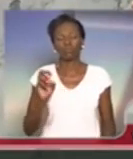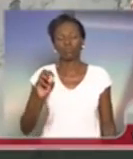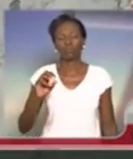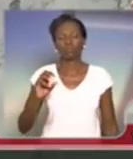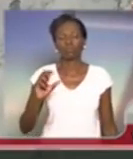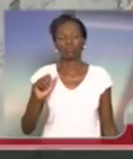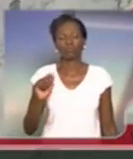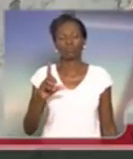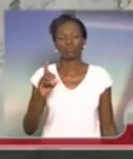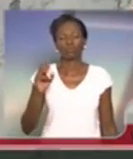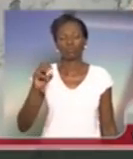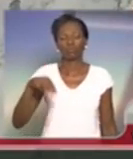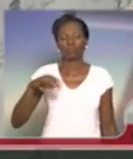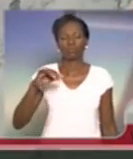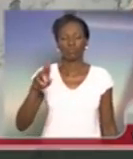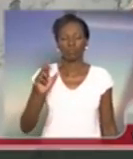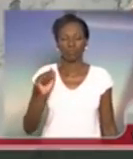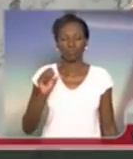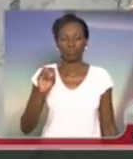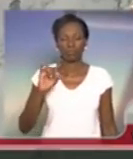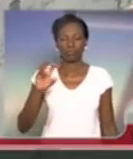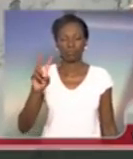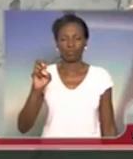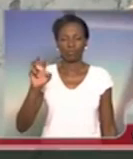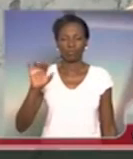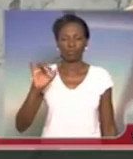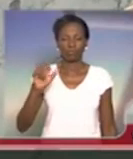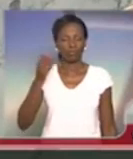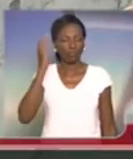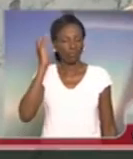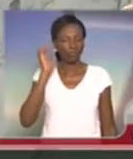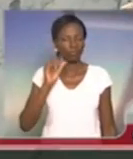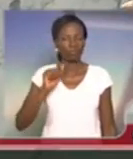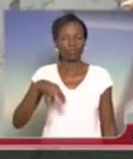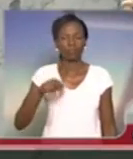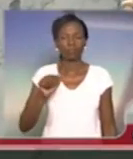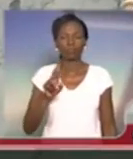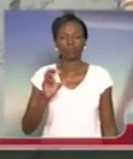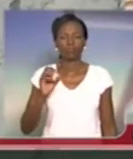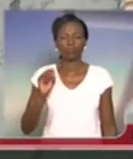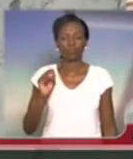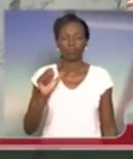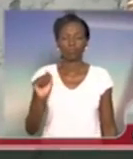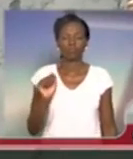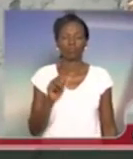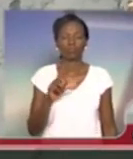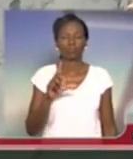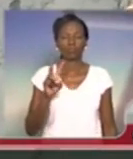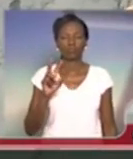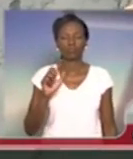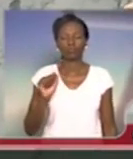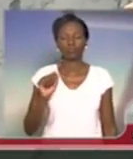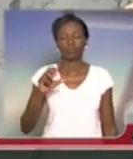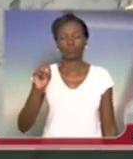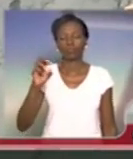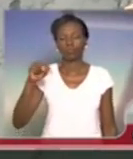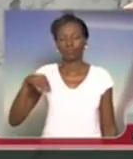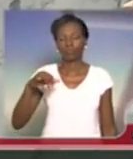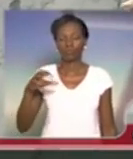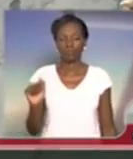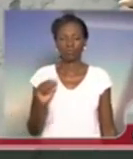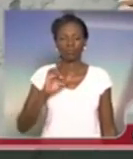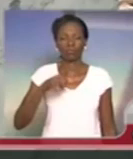Santo André. A escola estadual Dona Ana Rosa, na Vila Sônia. A escola estadual Antônio Manuel Alves de Lima, no Jardim São Luís.